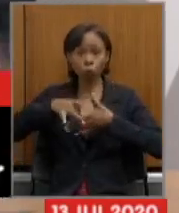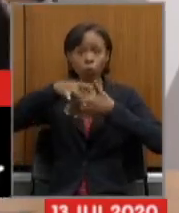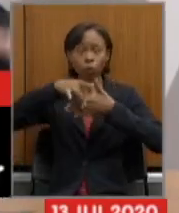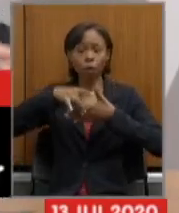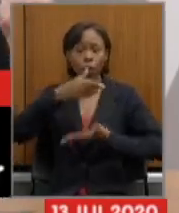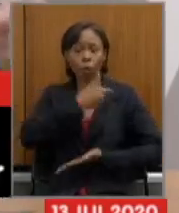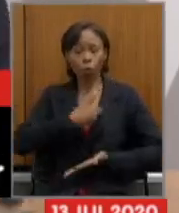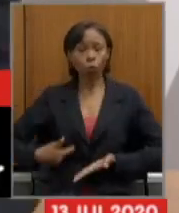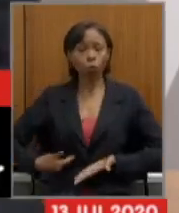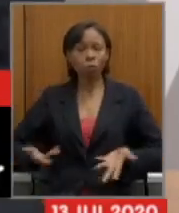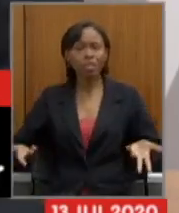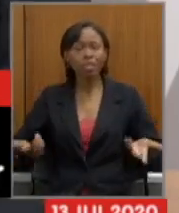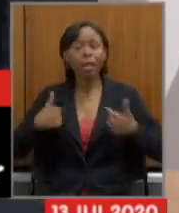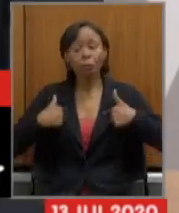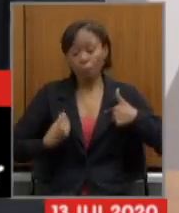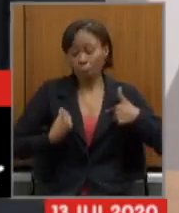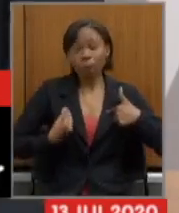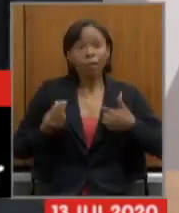participando